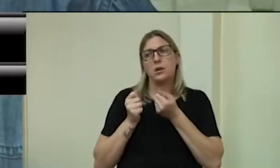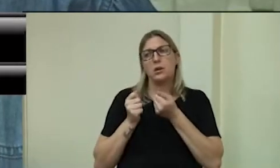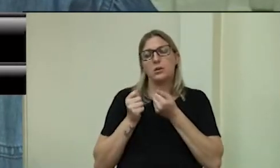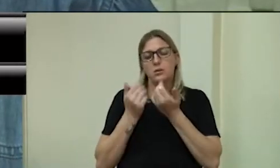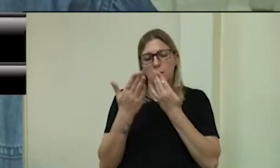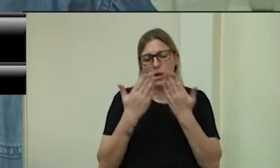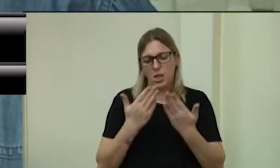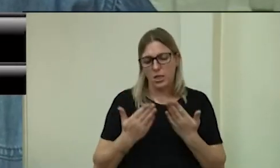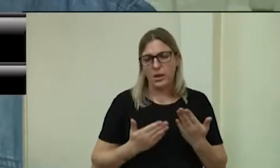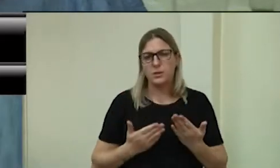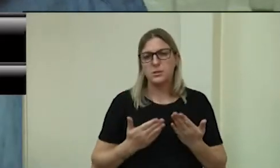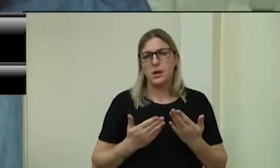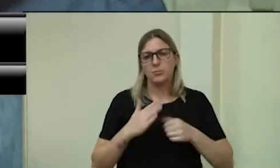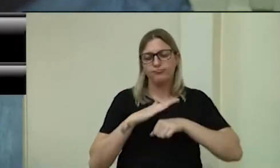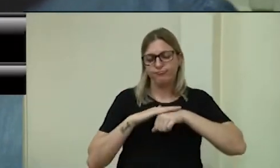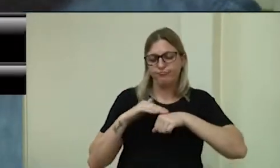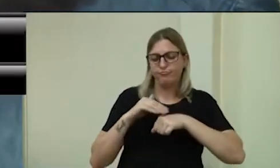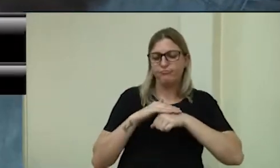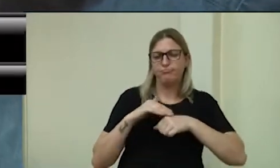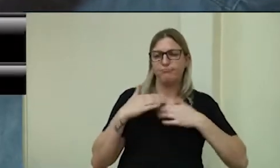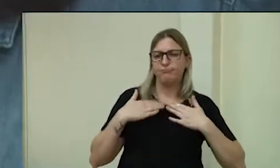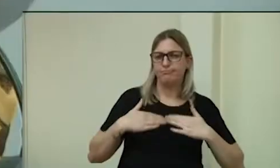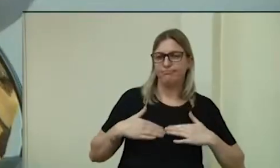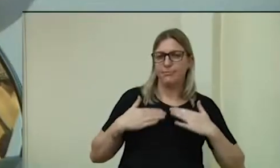analisadas com carinho. Muito obrigada.